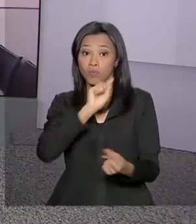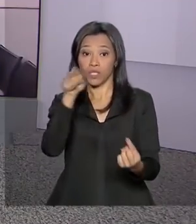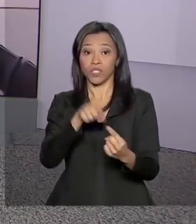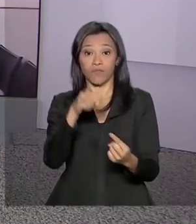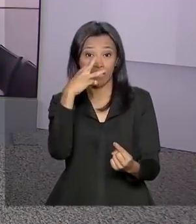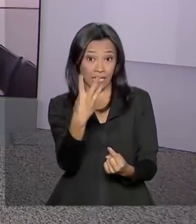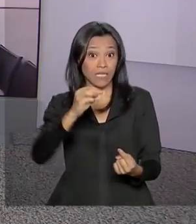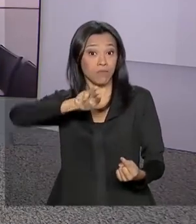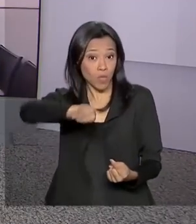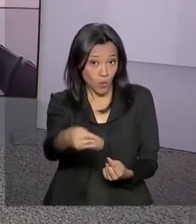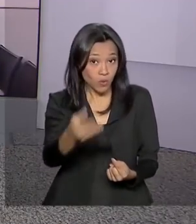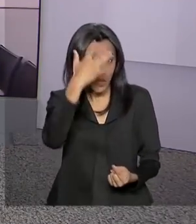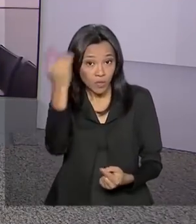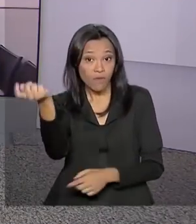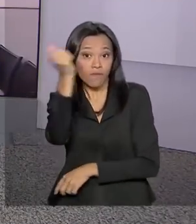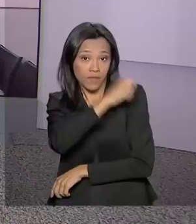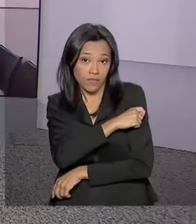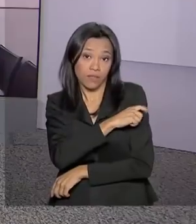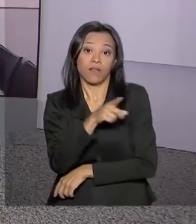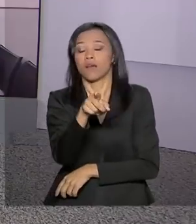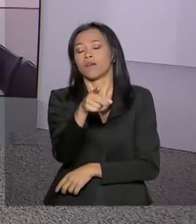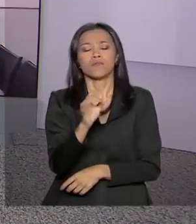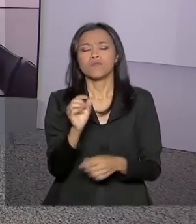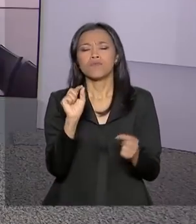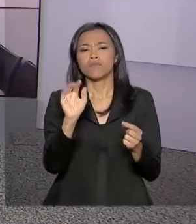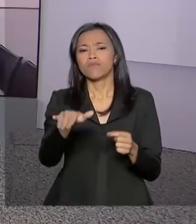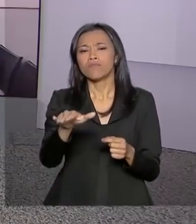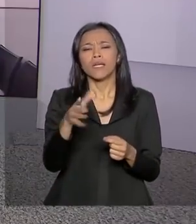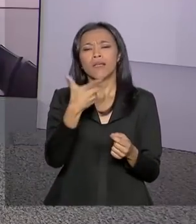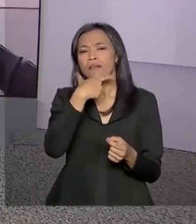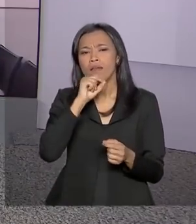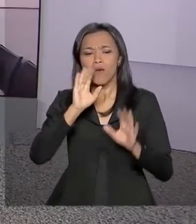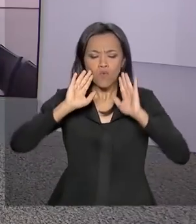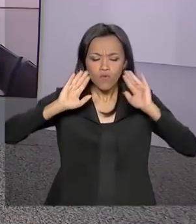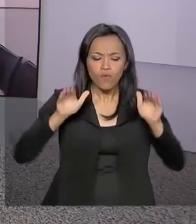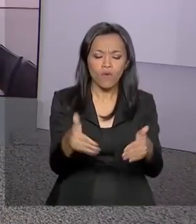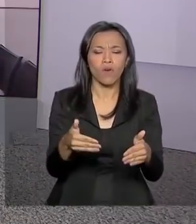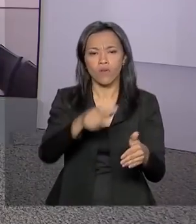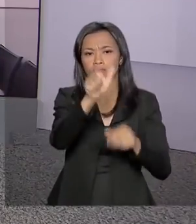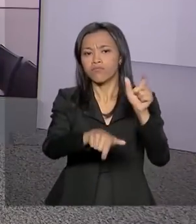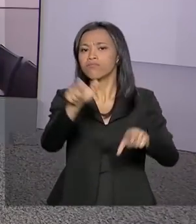conversar com o Ricardo Ferraz. Oi, Ricardo, bom dia para você. Quem é o público-alvo dessa campanha?